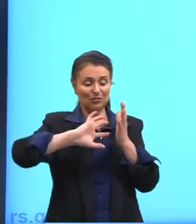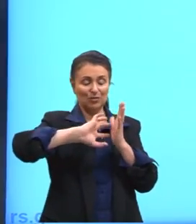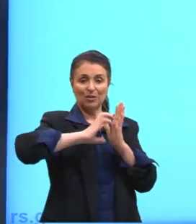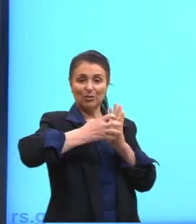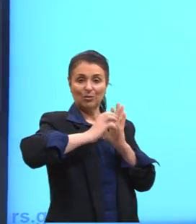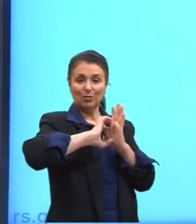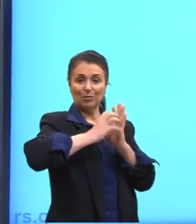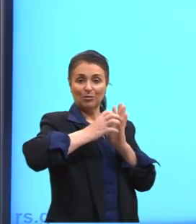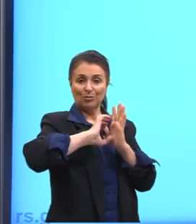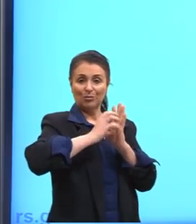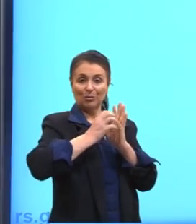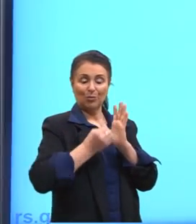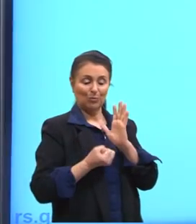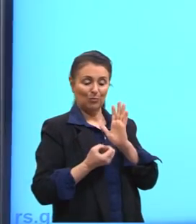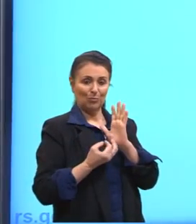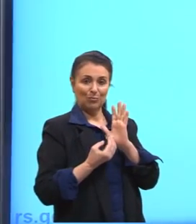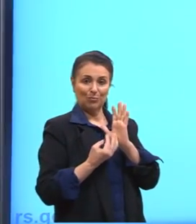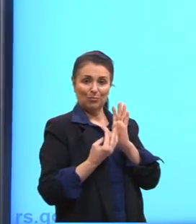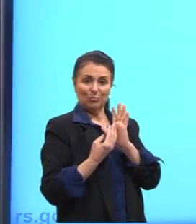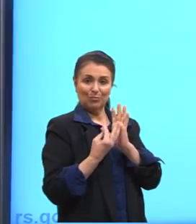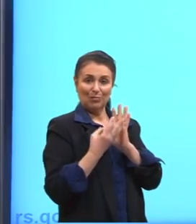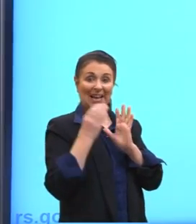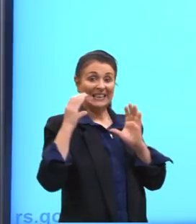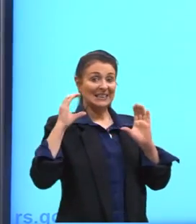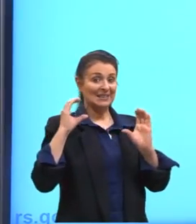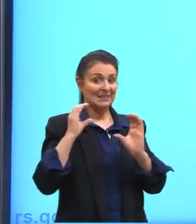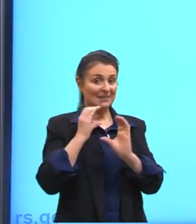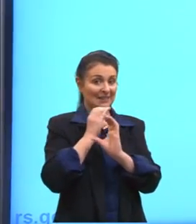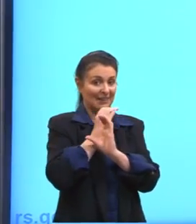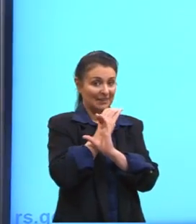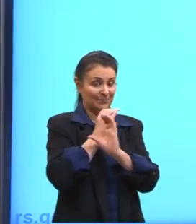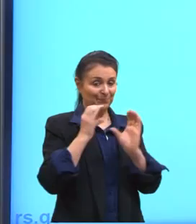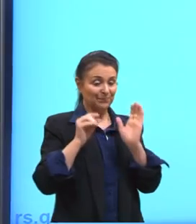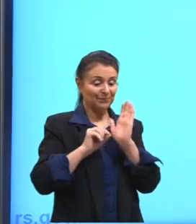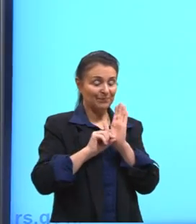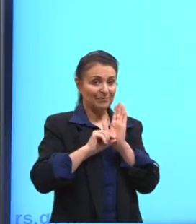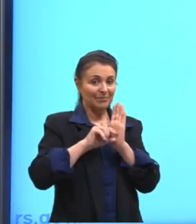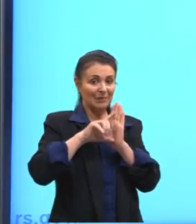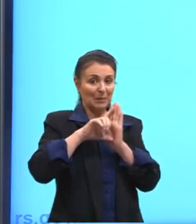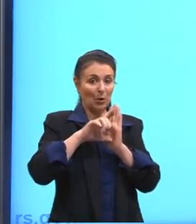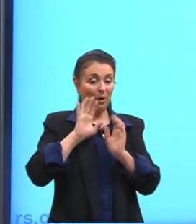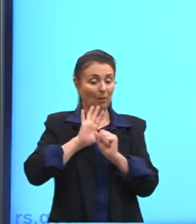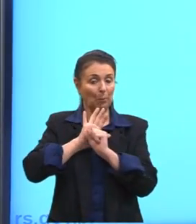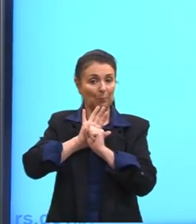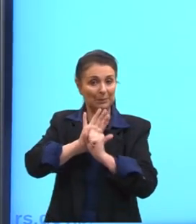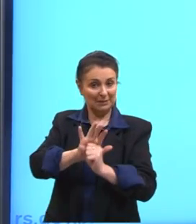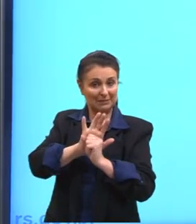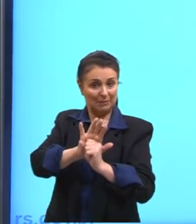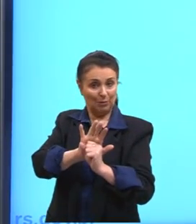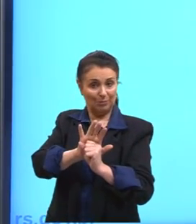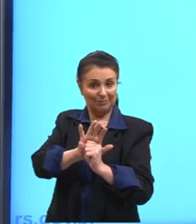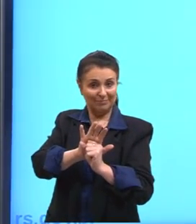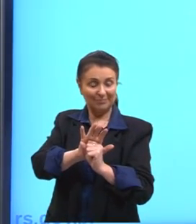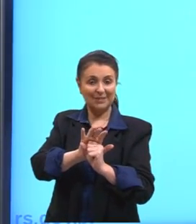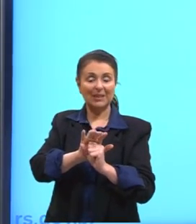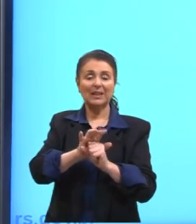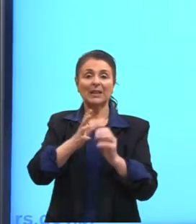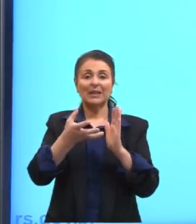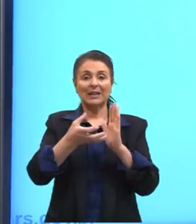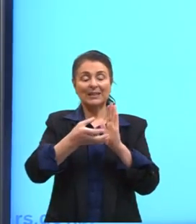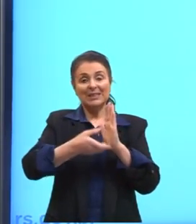pelo vapor aquecido em alta temperatura é maior que a pressão exercida sobre as partes